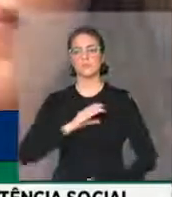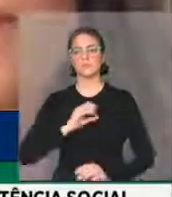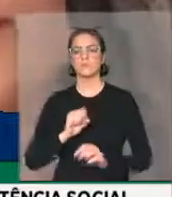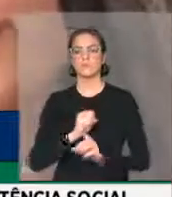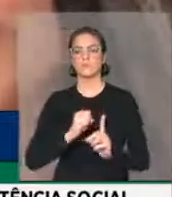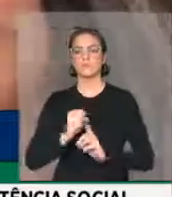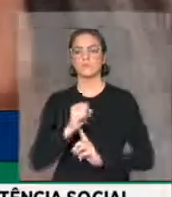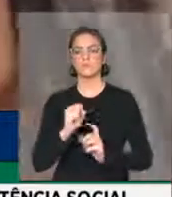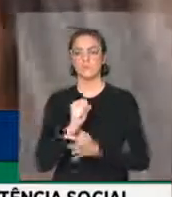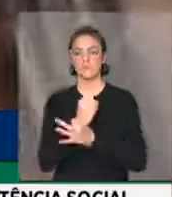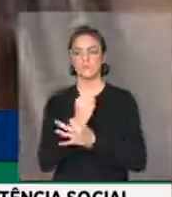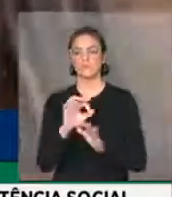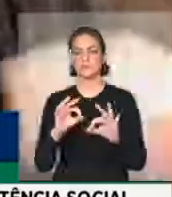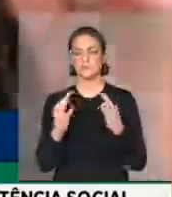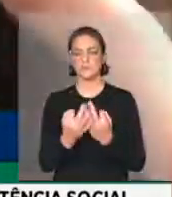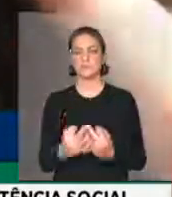Família.